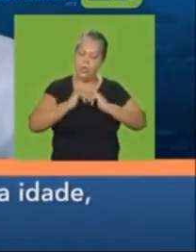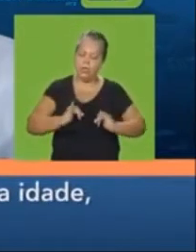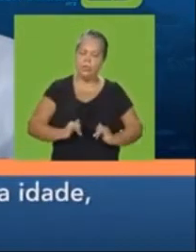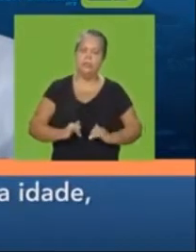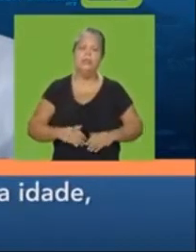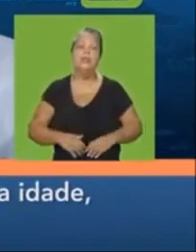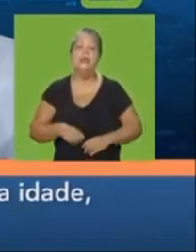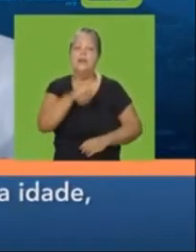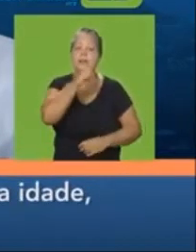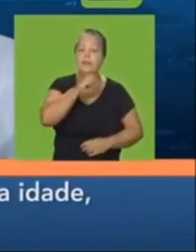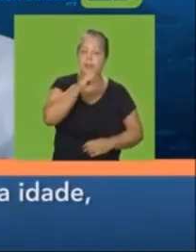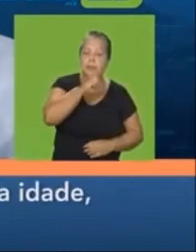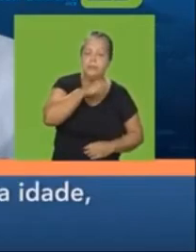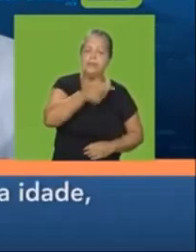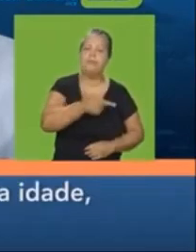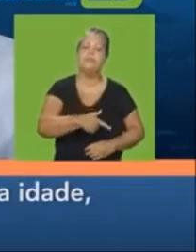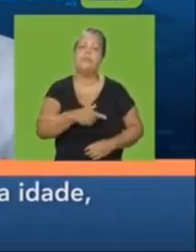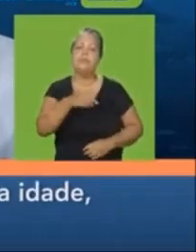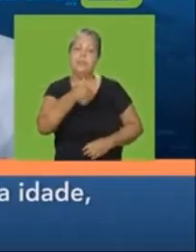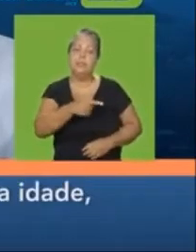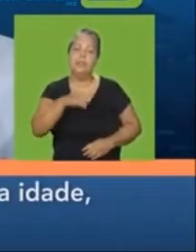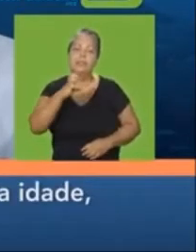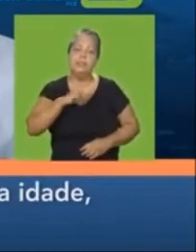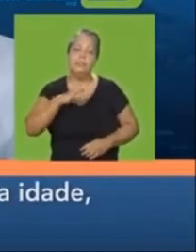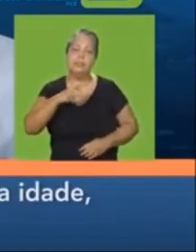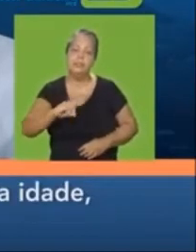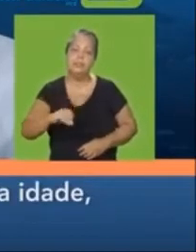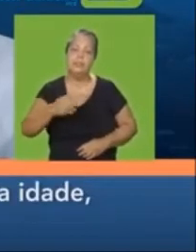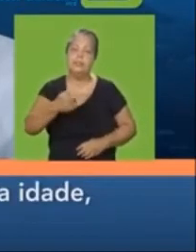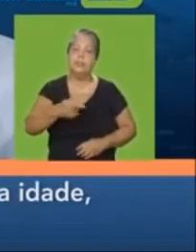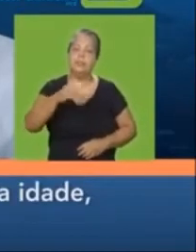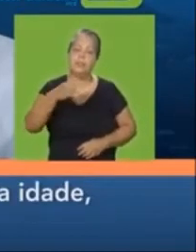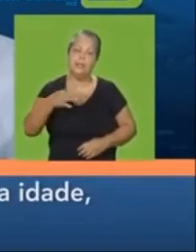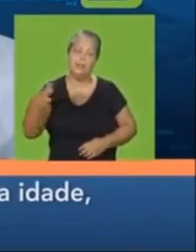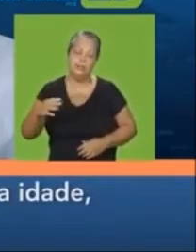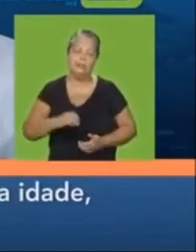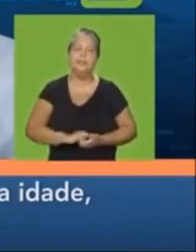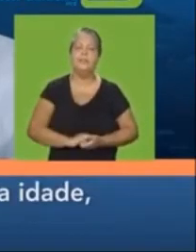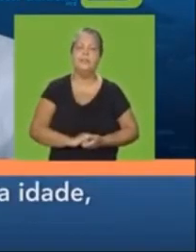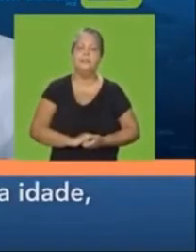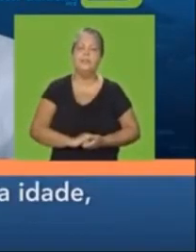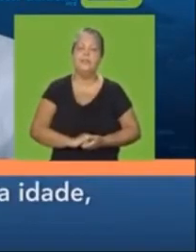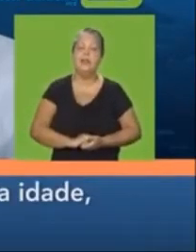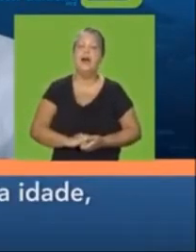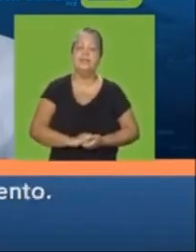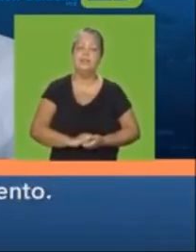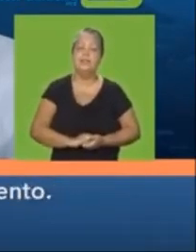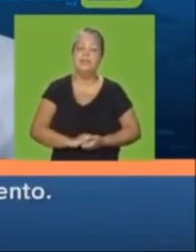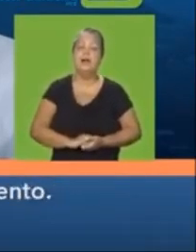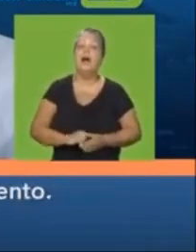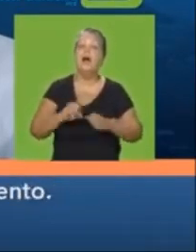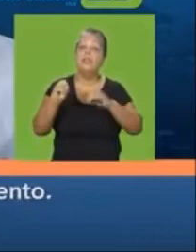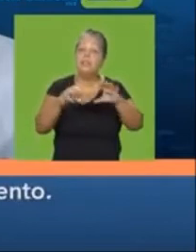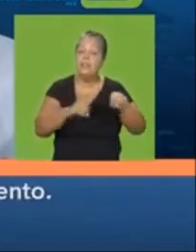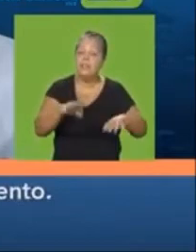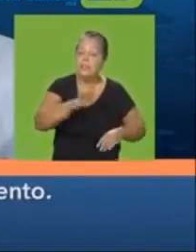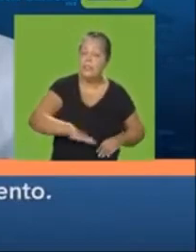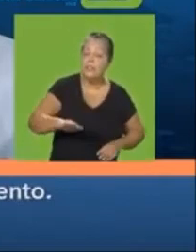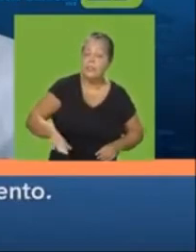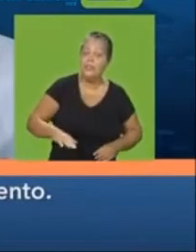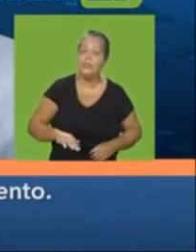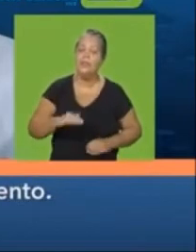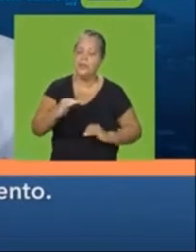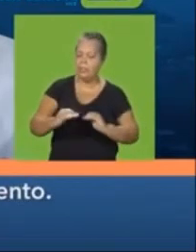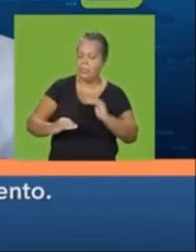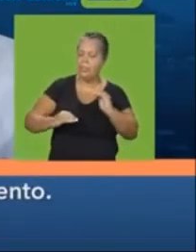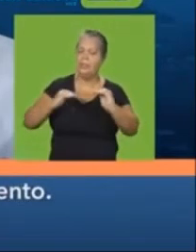repouso, populares para terceira idade, Soteca Perro, 70444. Educação infantil é